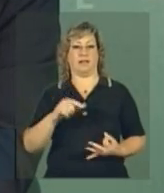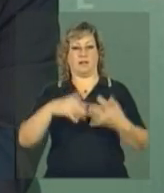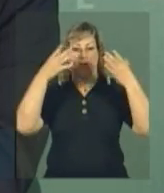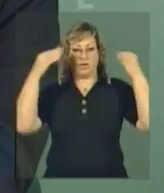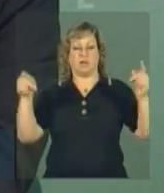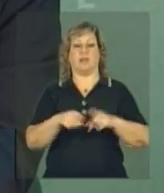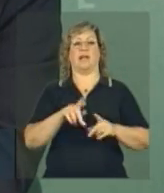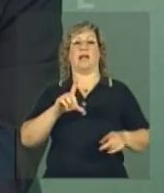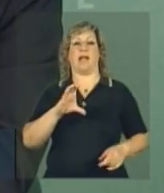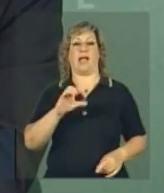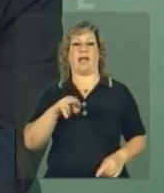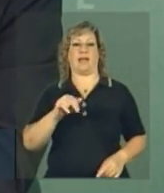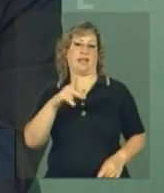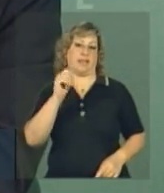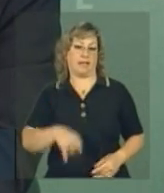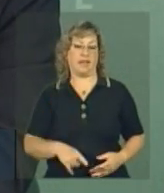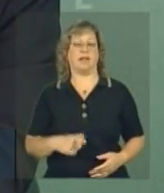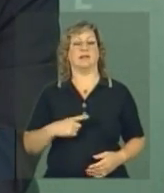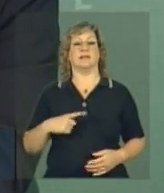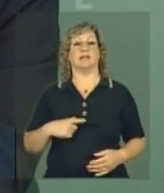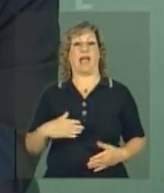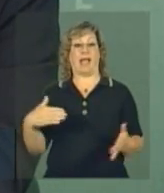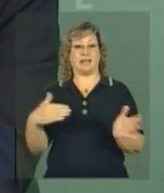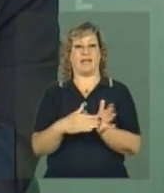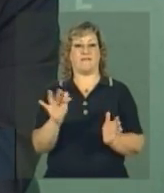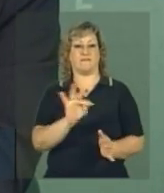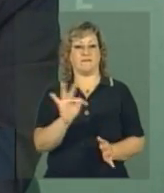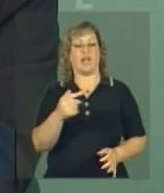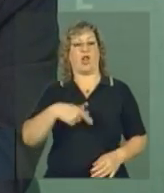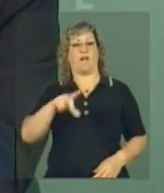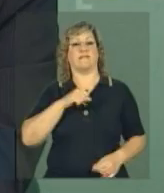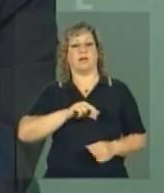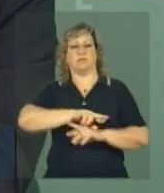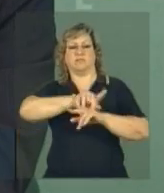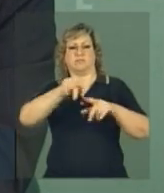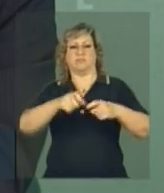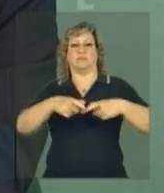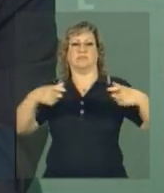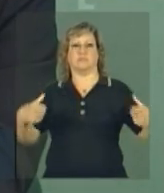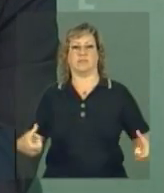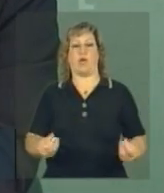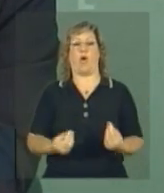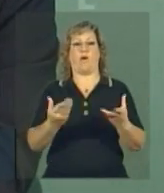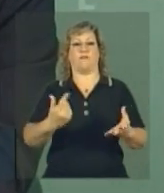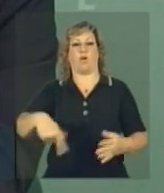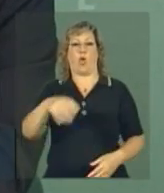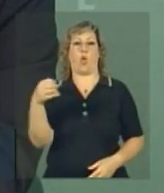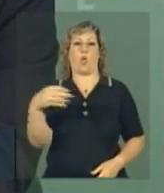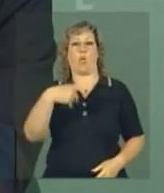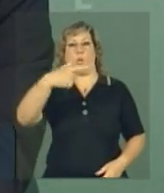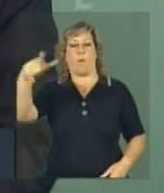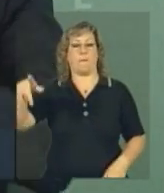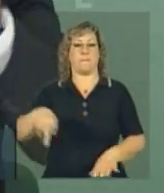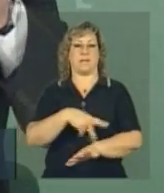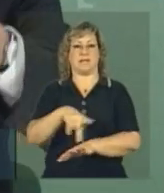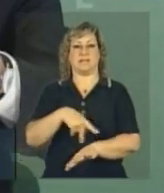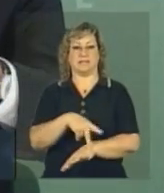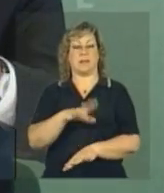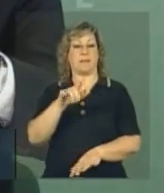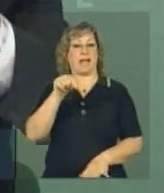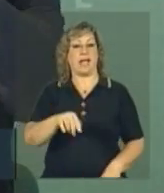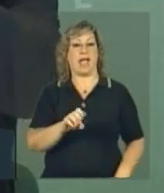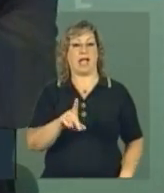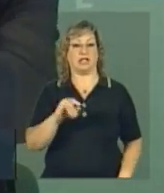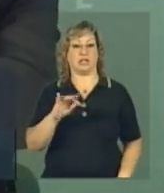a Suécia, Canadá. Então, até fevereiro, nós vamos ter uma ampliação muito grande da oferta para esses outros países, só que esse